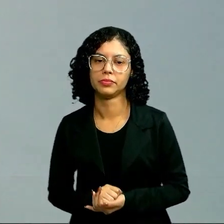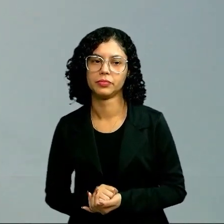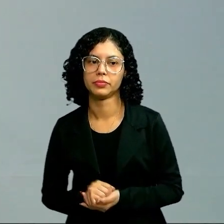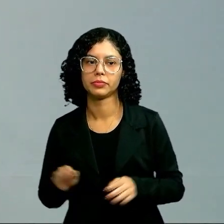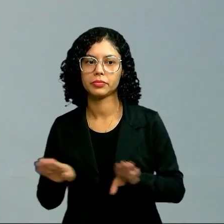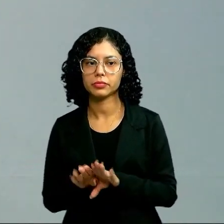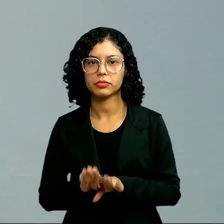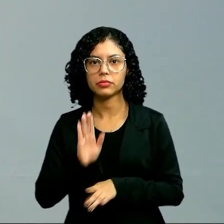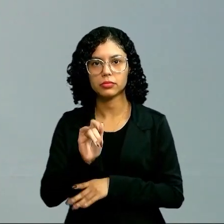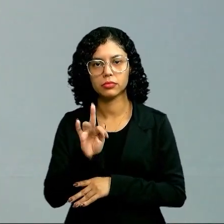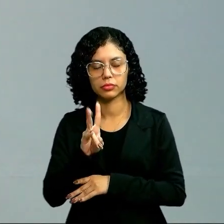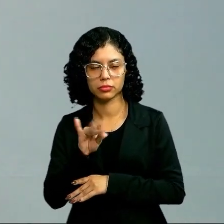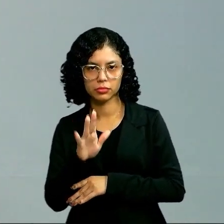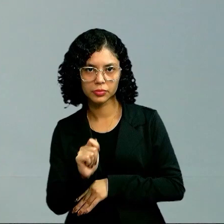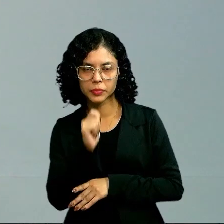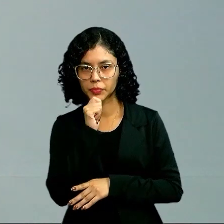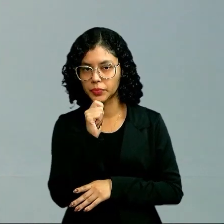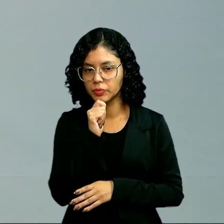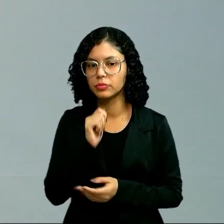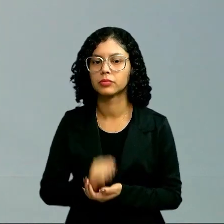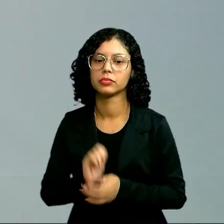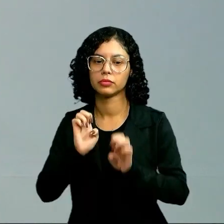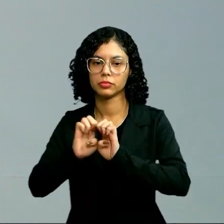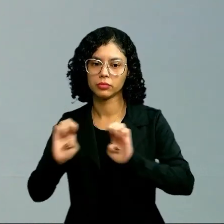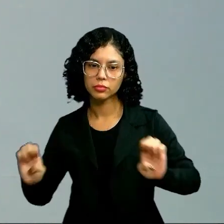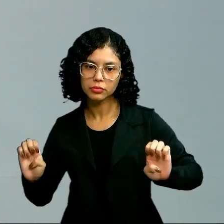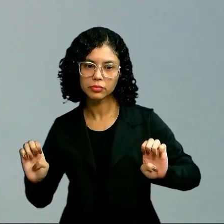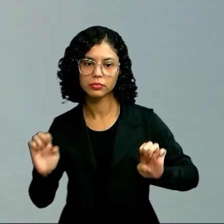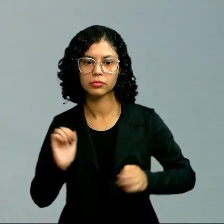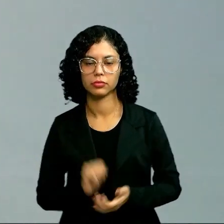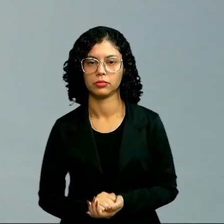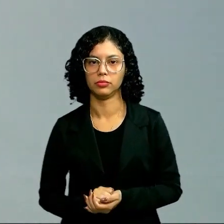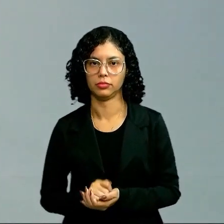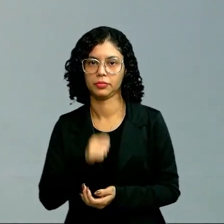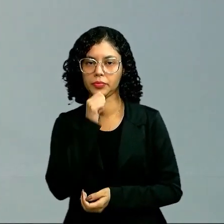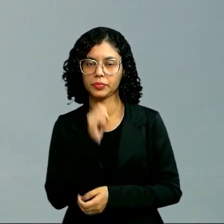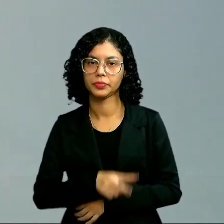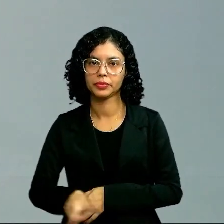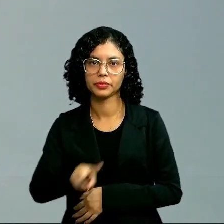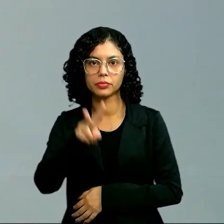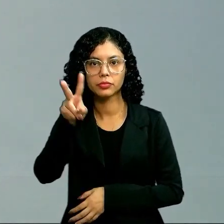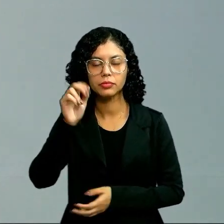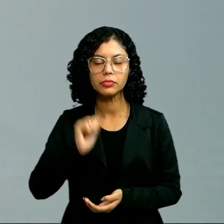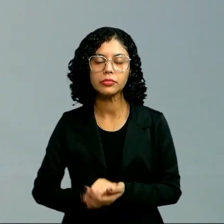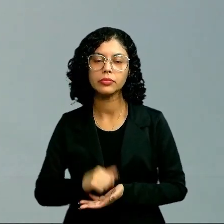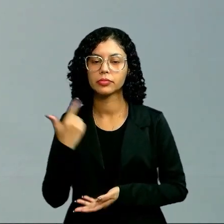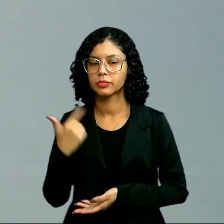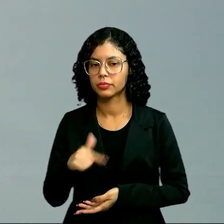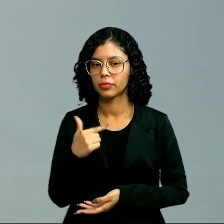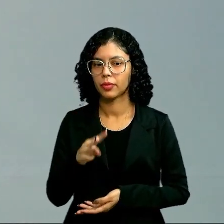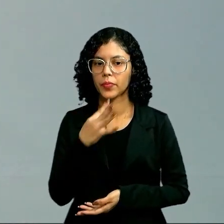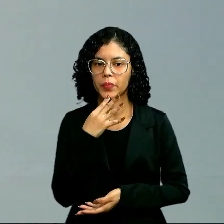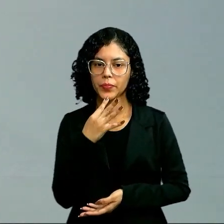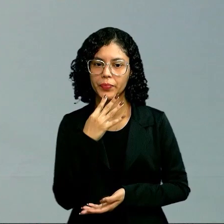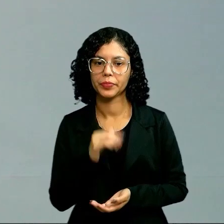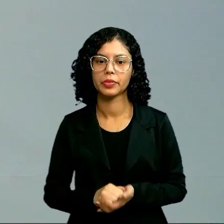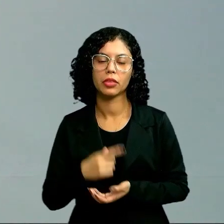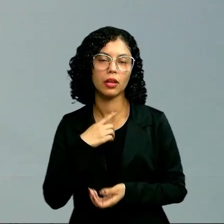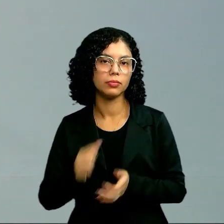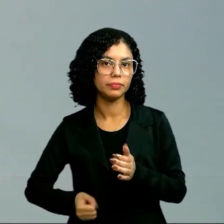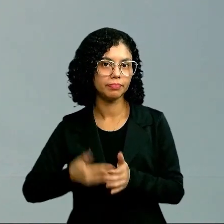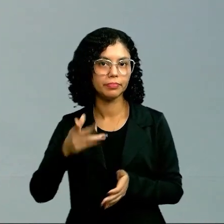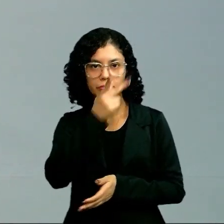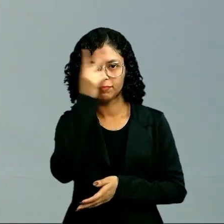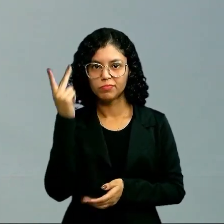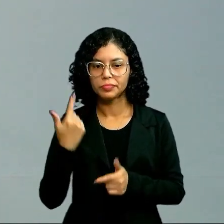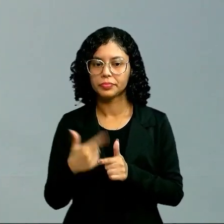Porque a álgebra trabalha com equação, a gente vai trabalhar com valores desconhecidos. E tem muita gente que